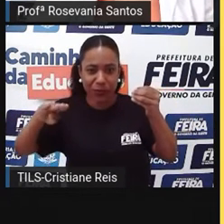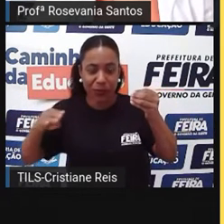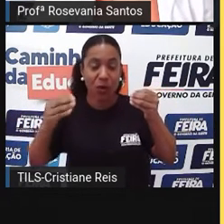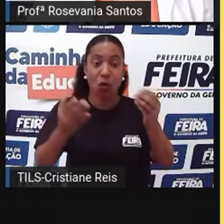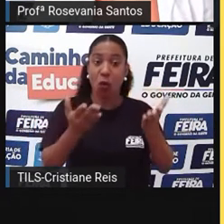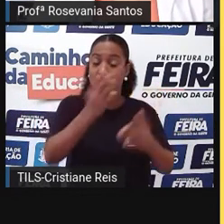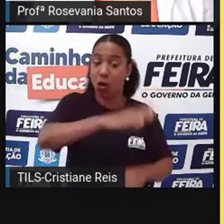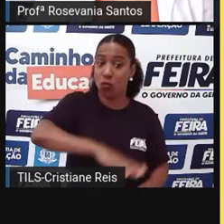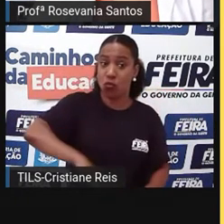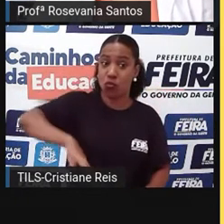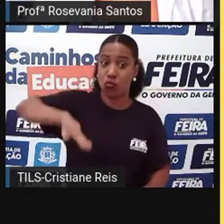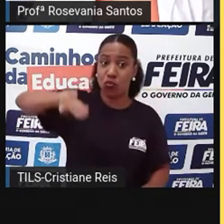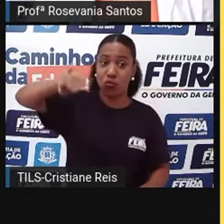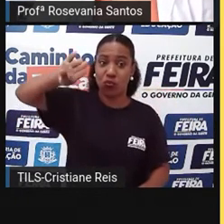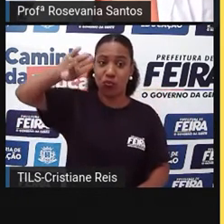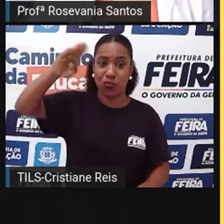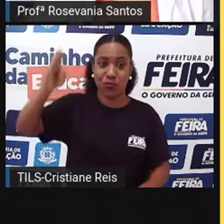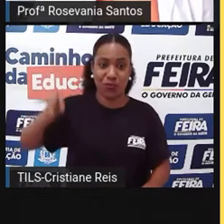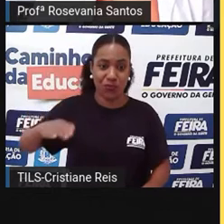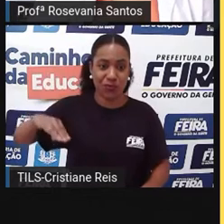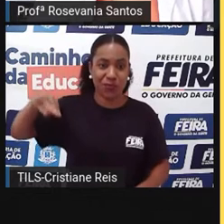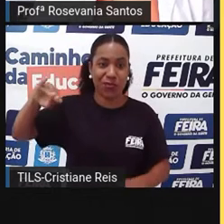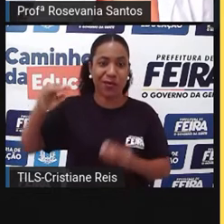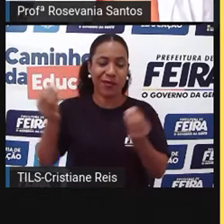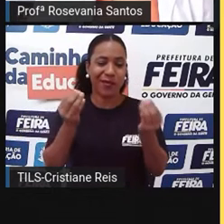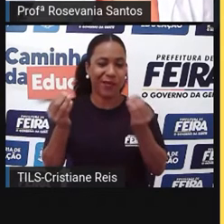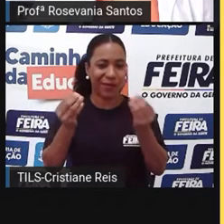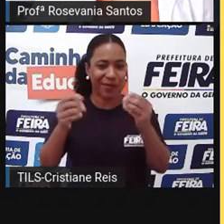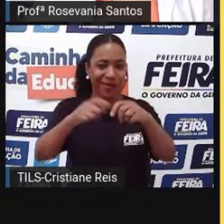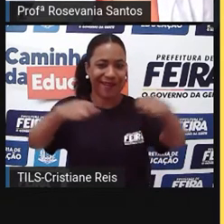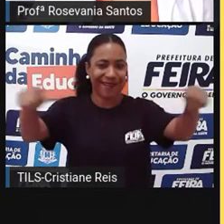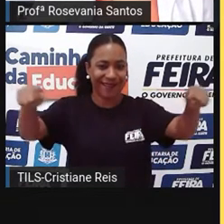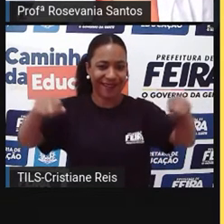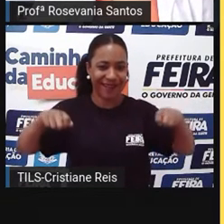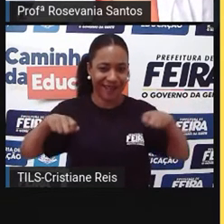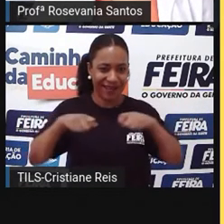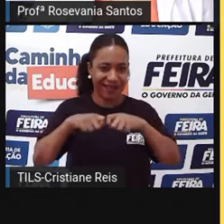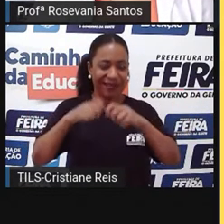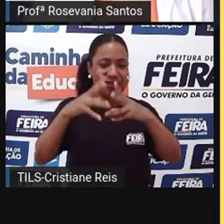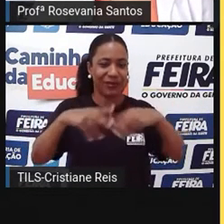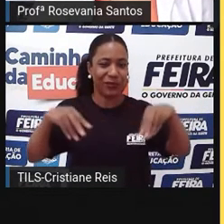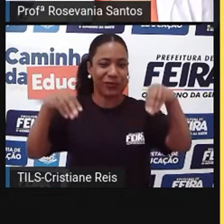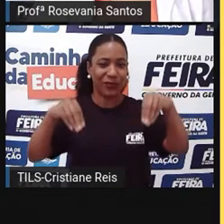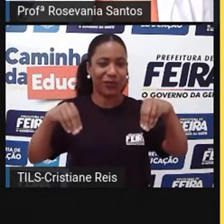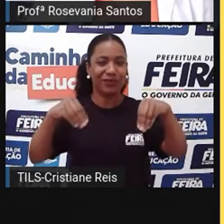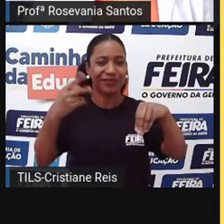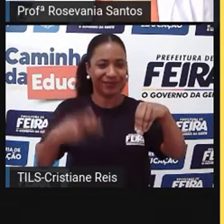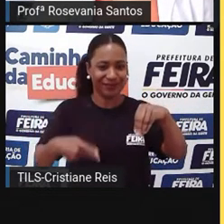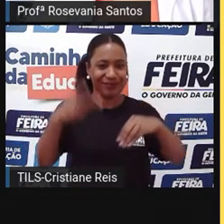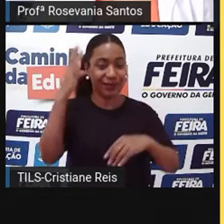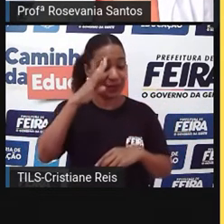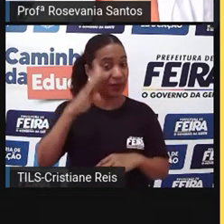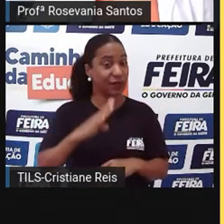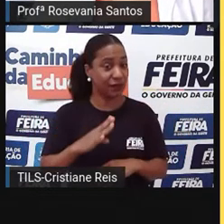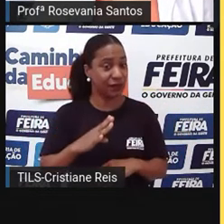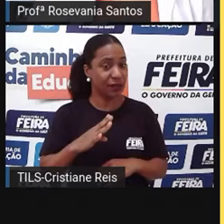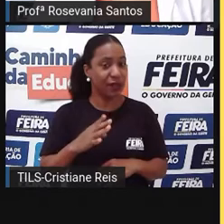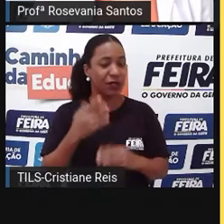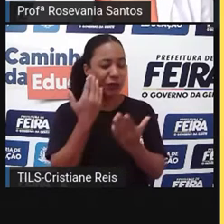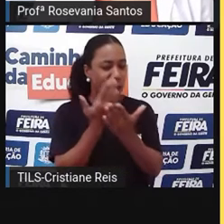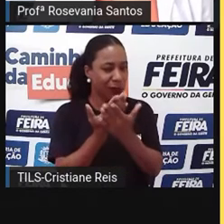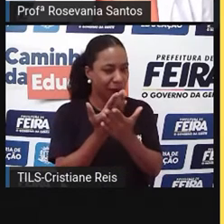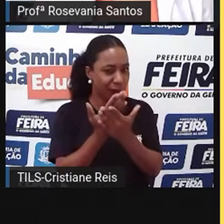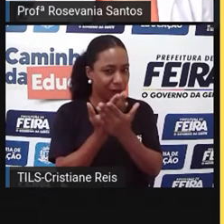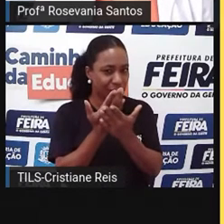alturas desse terreno aí, né, que compõe, no caso, o território brasileiro. E aí, ele estudou esse